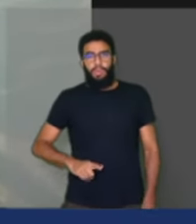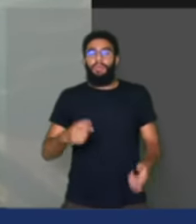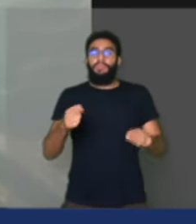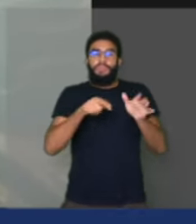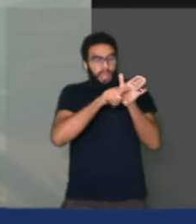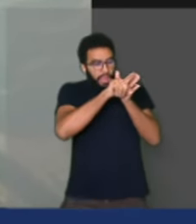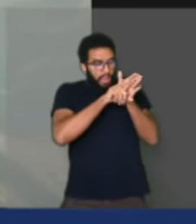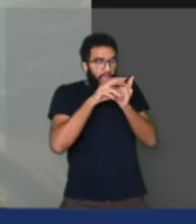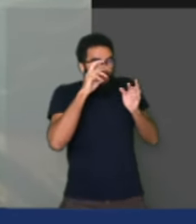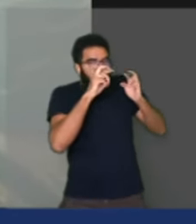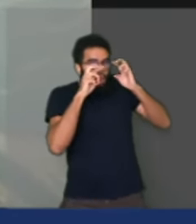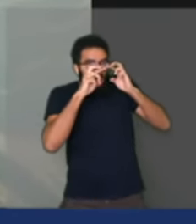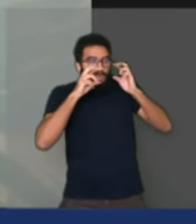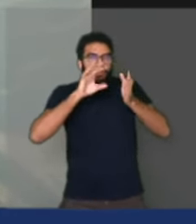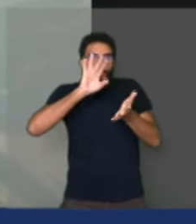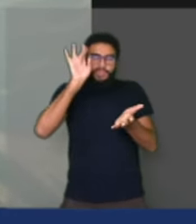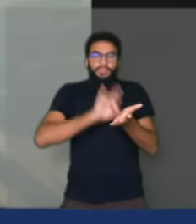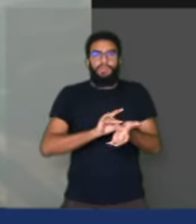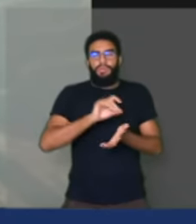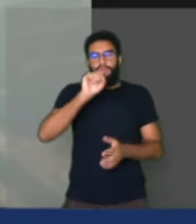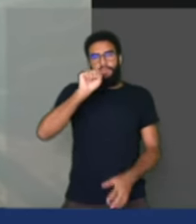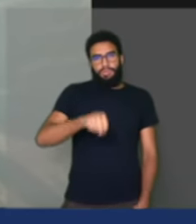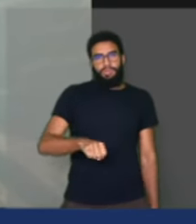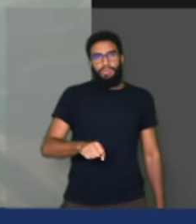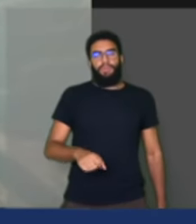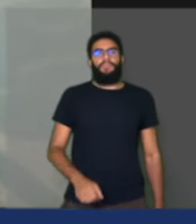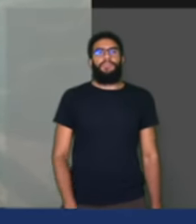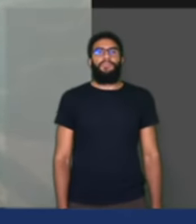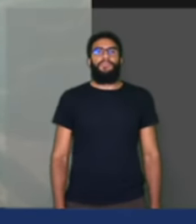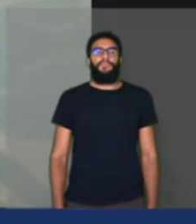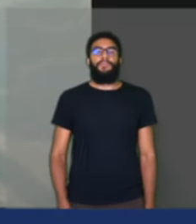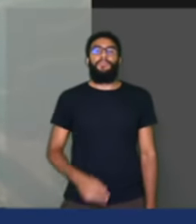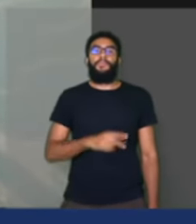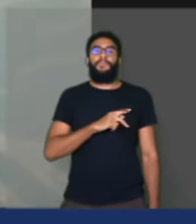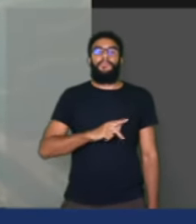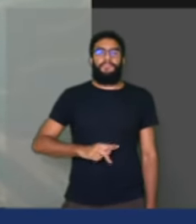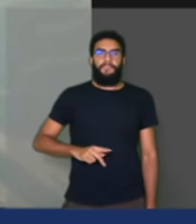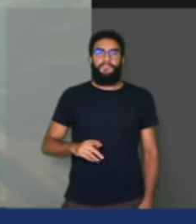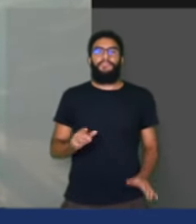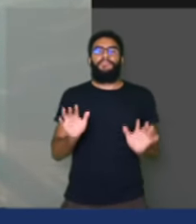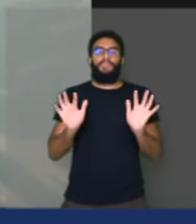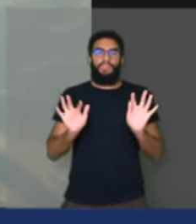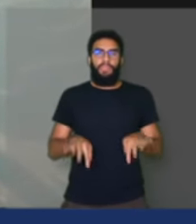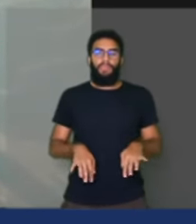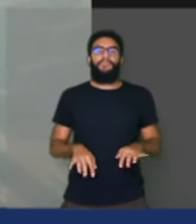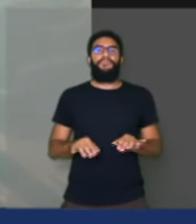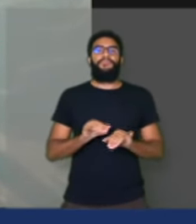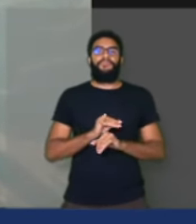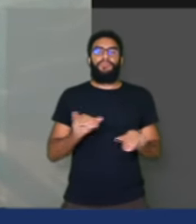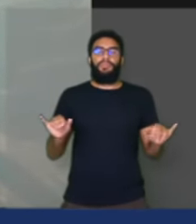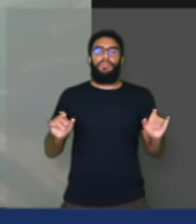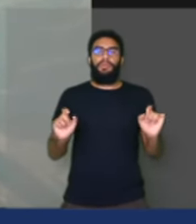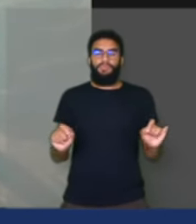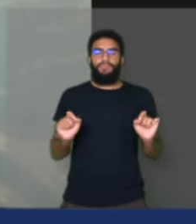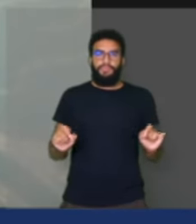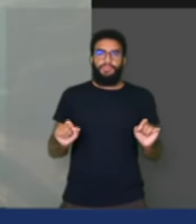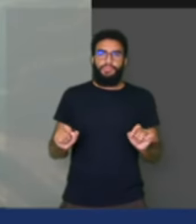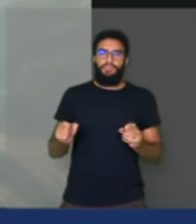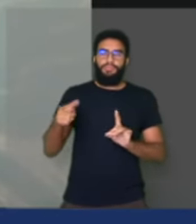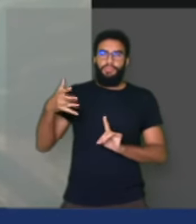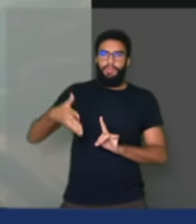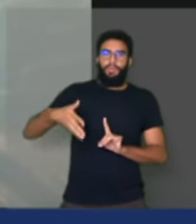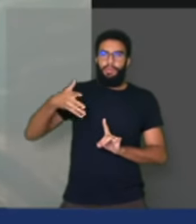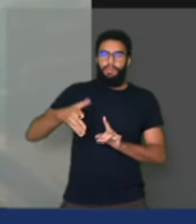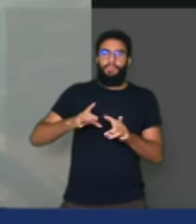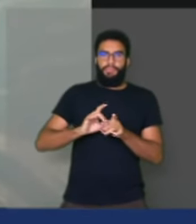investigar e tem que ir a fundo nessa investigação. Gostaria, senhor presidente, de terminar as minhas palavras dizendo que manifestação democrática, que